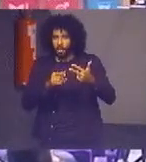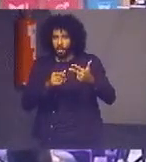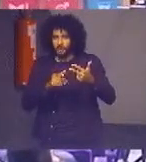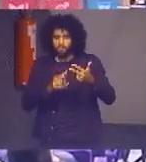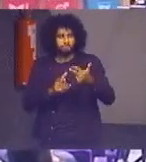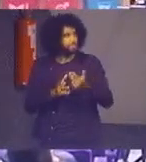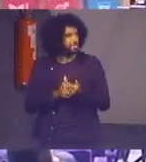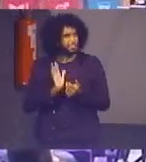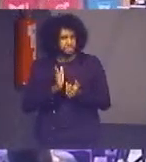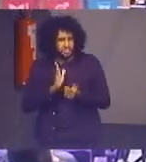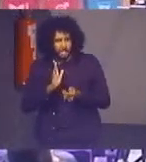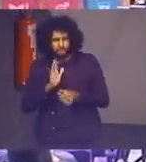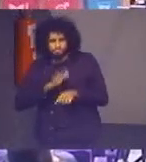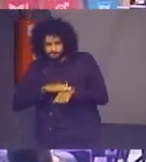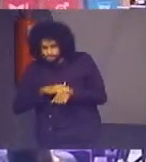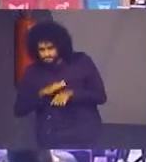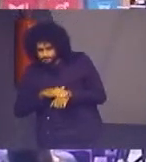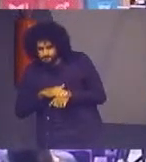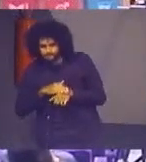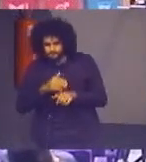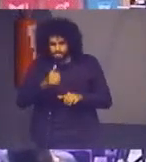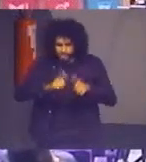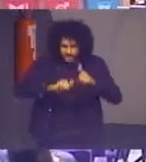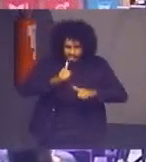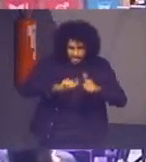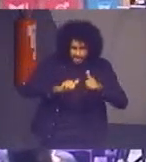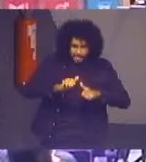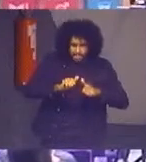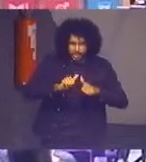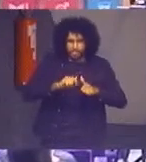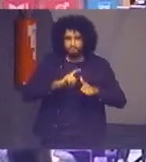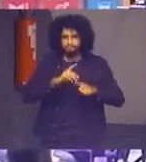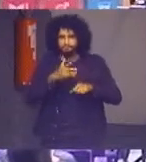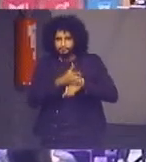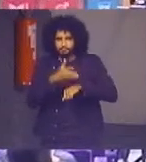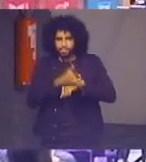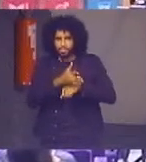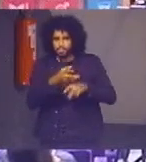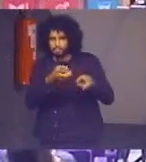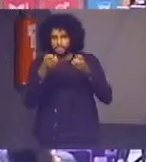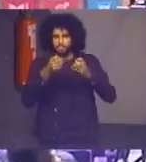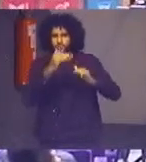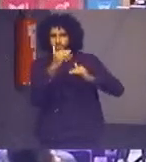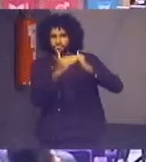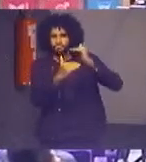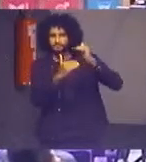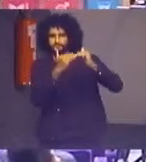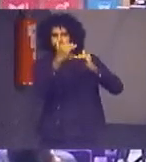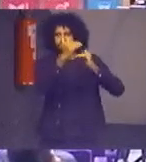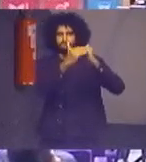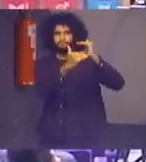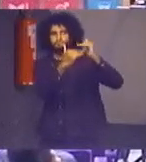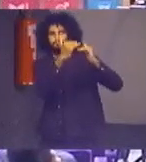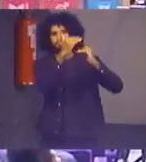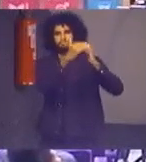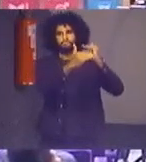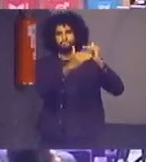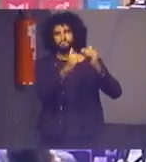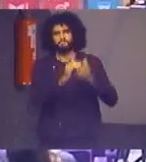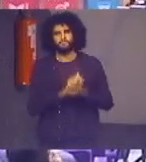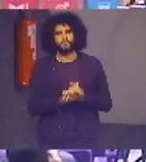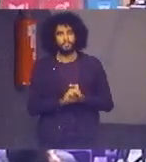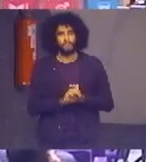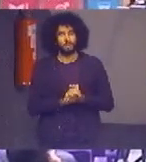há algum tempo com esse exacerbado crescimento incontrolável crescimento dos